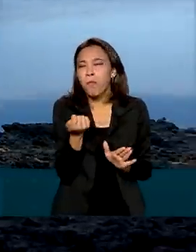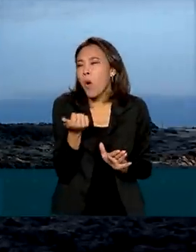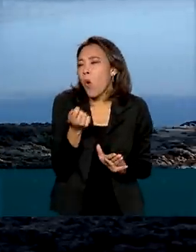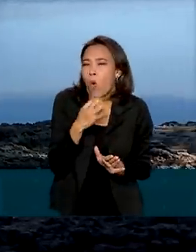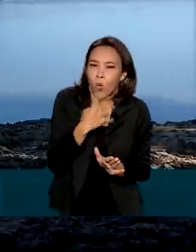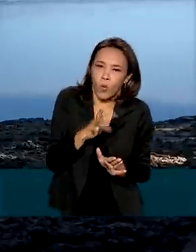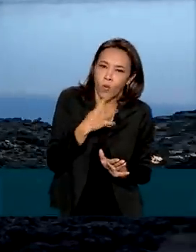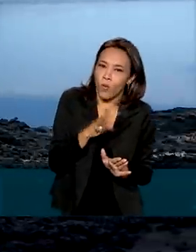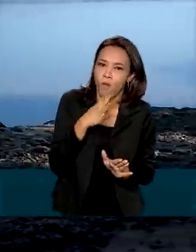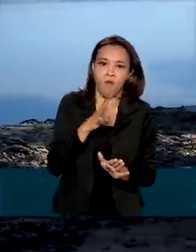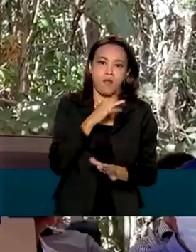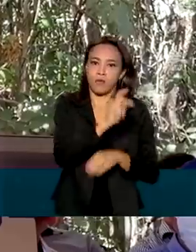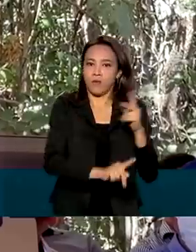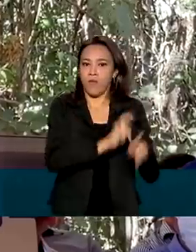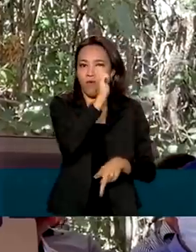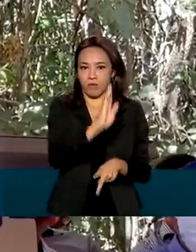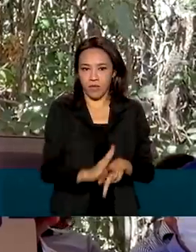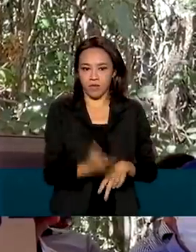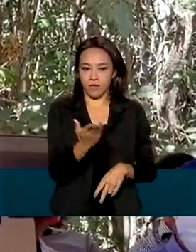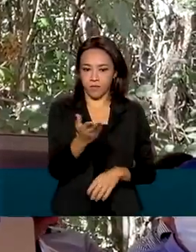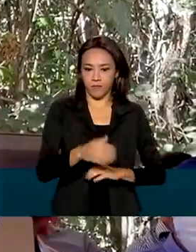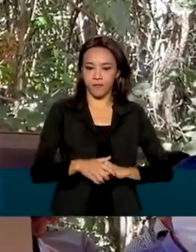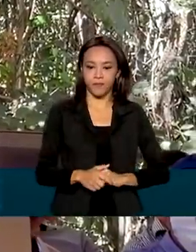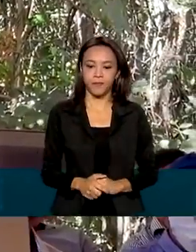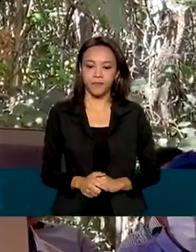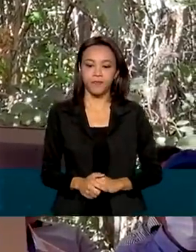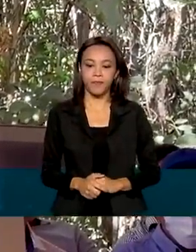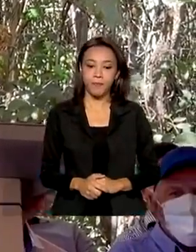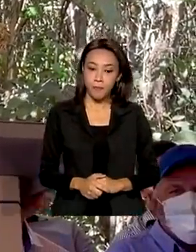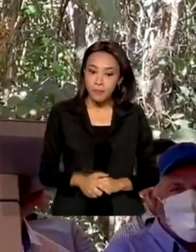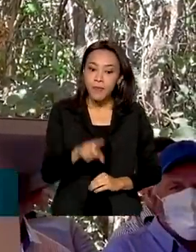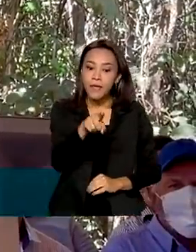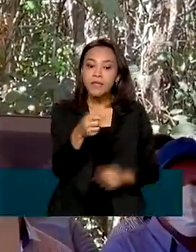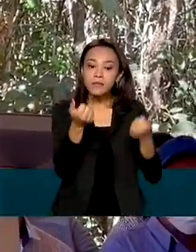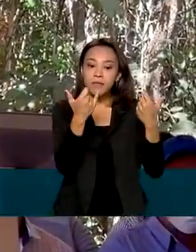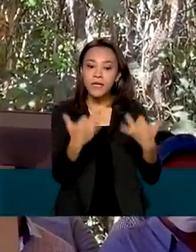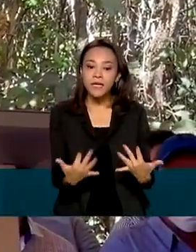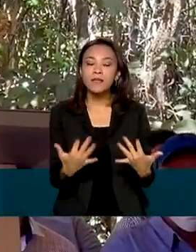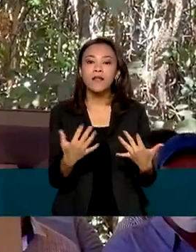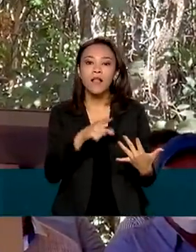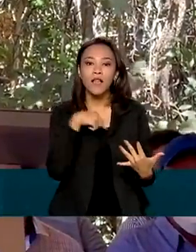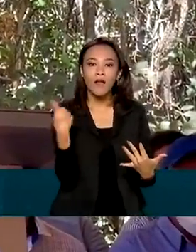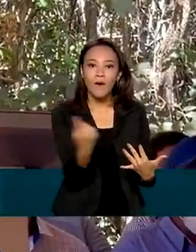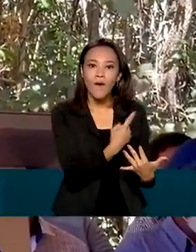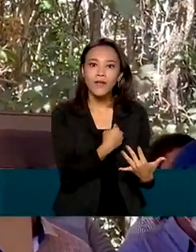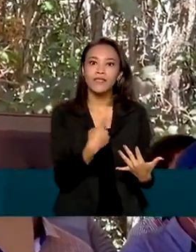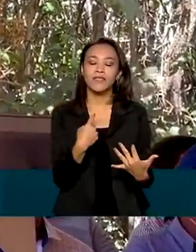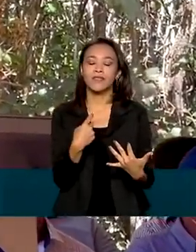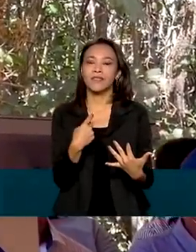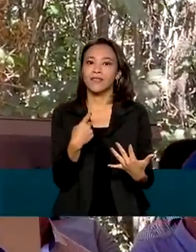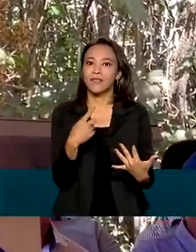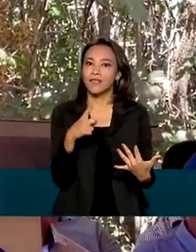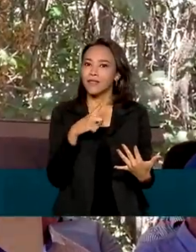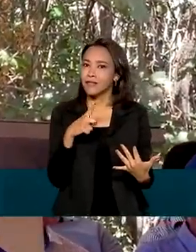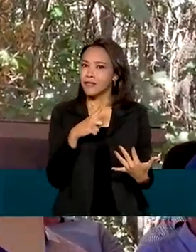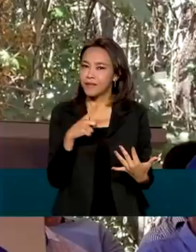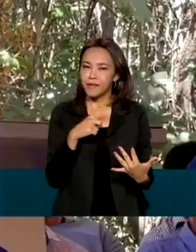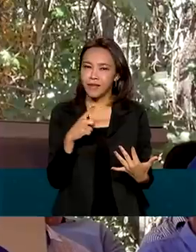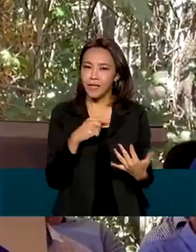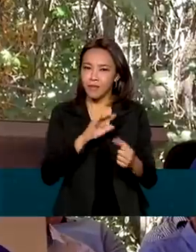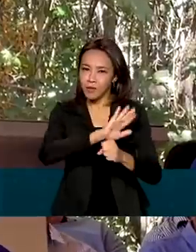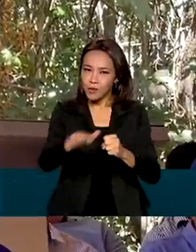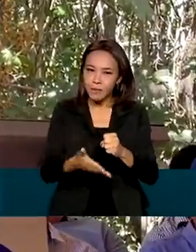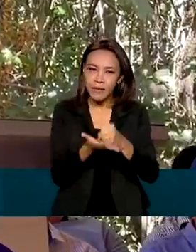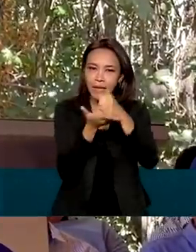conhecidos pelos brasileiros. Nada se iguala ao nosso país. Somos a última fronteira. Sustentabilidade,